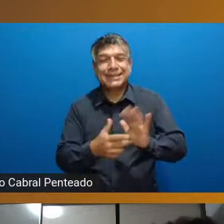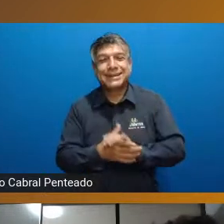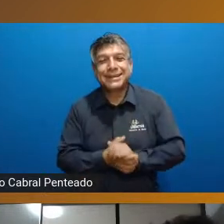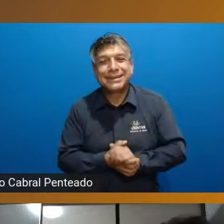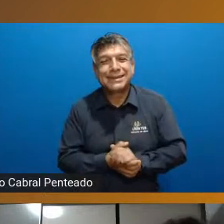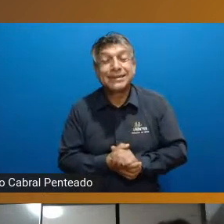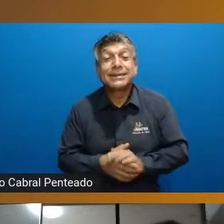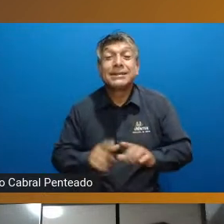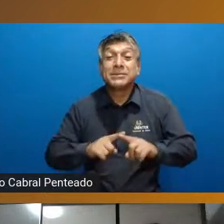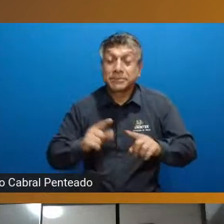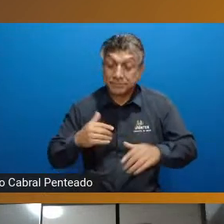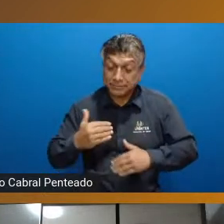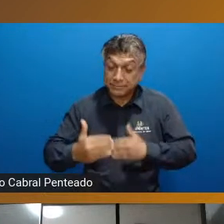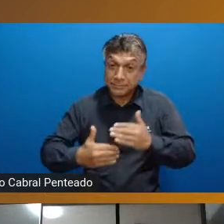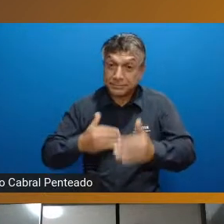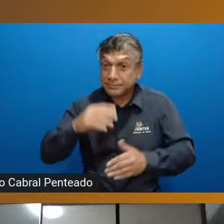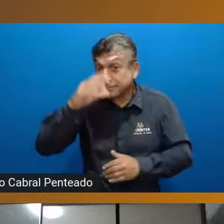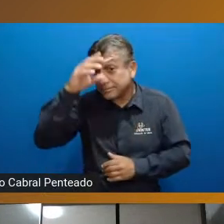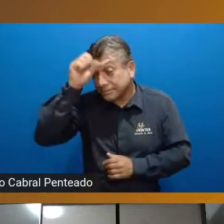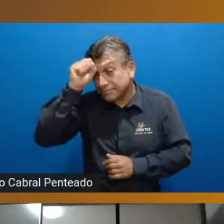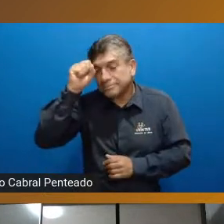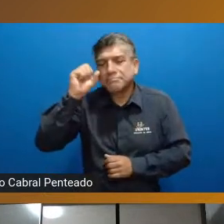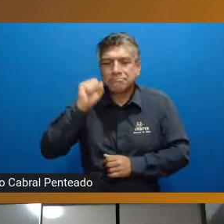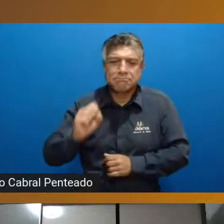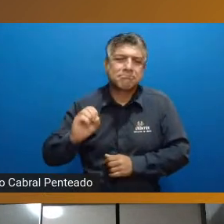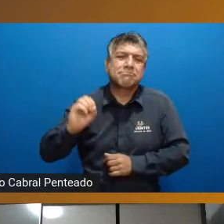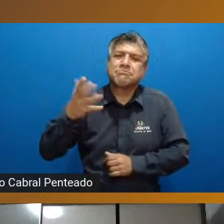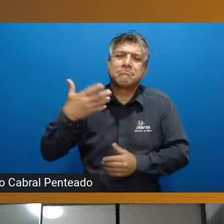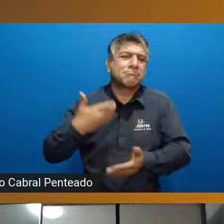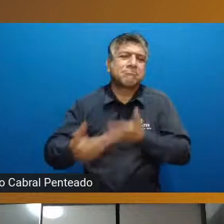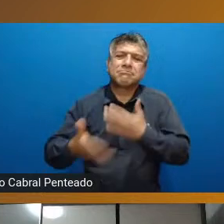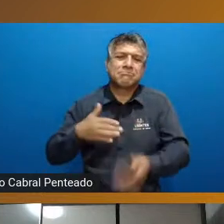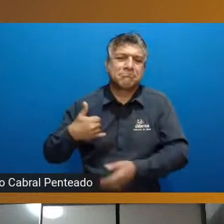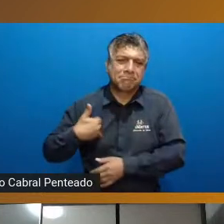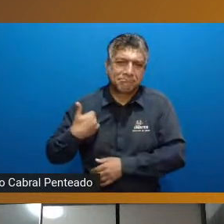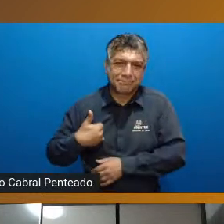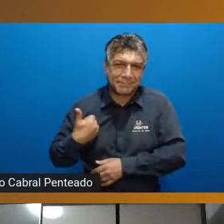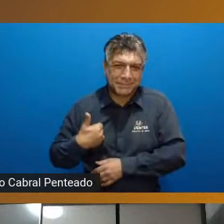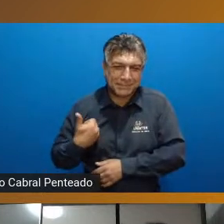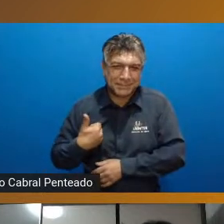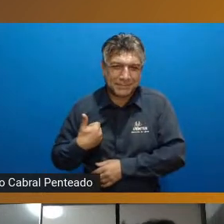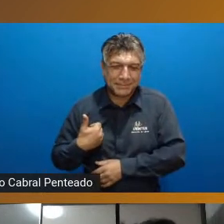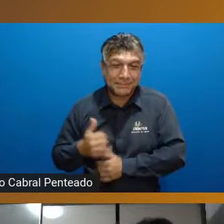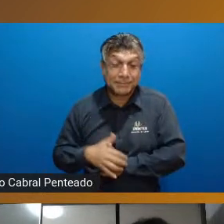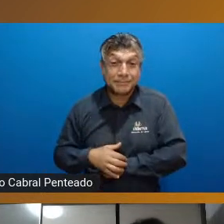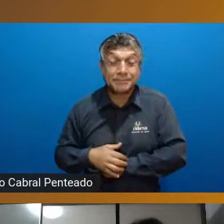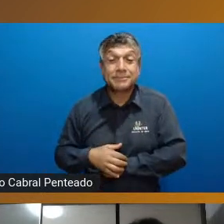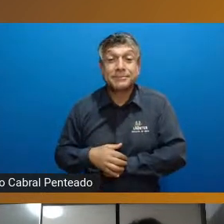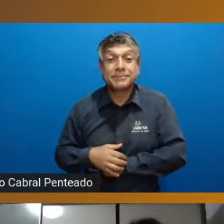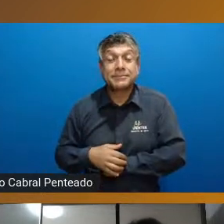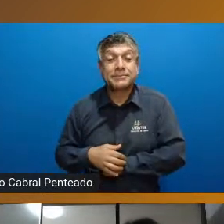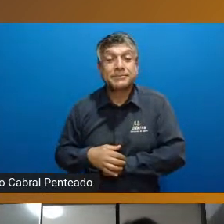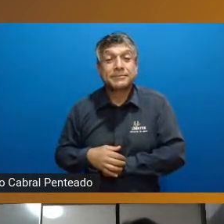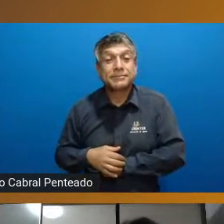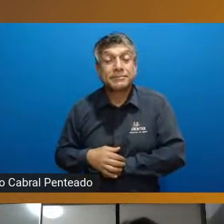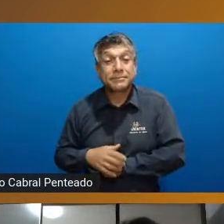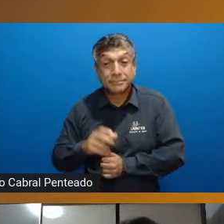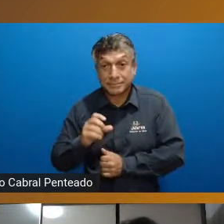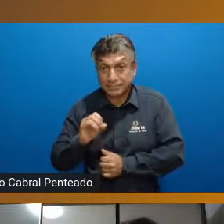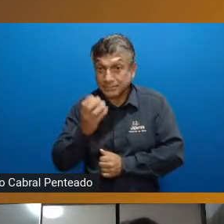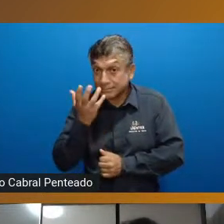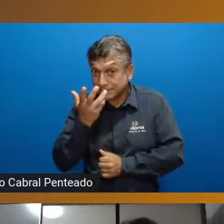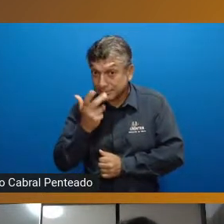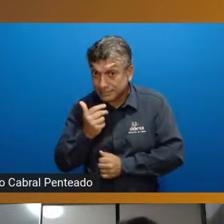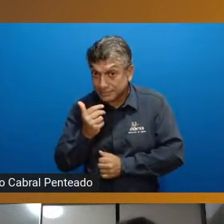o processo de aprendizagem ele pode acontecer em qualquer faixa etária né e quando é só quando criança